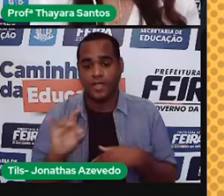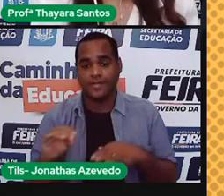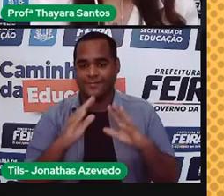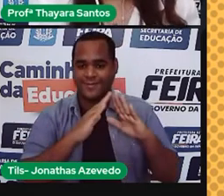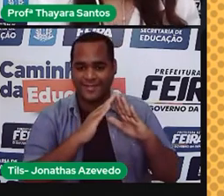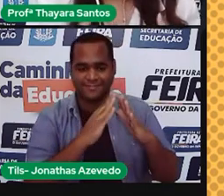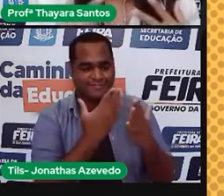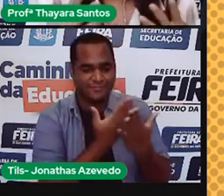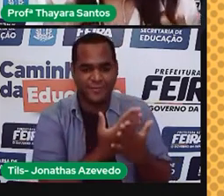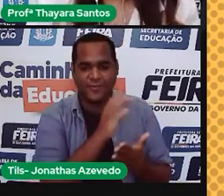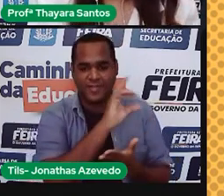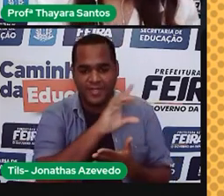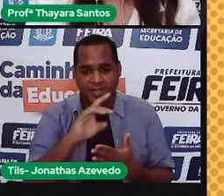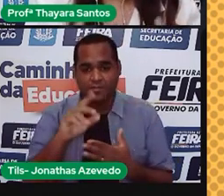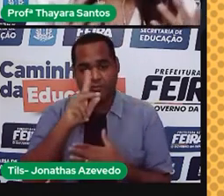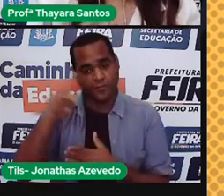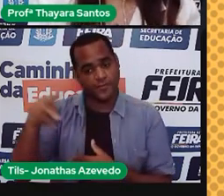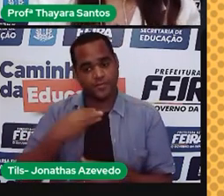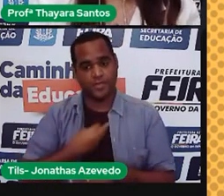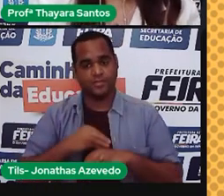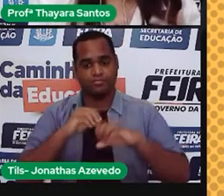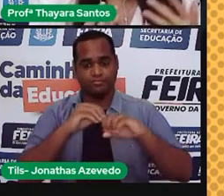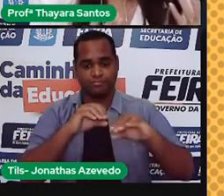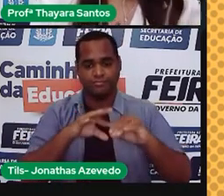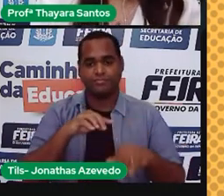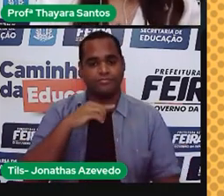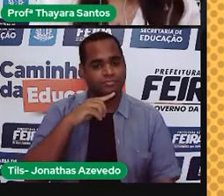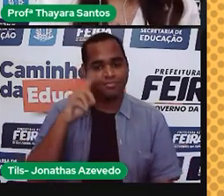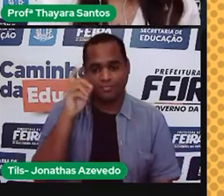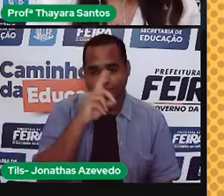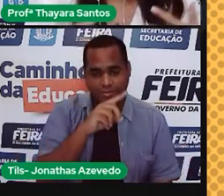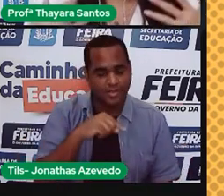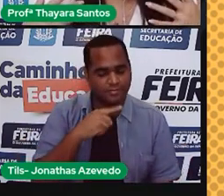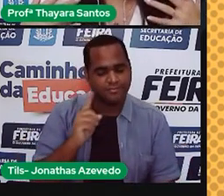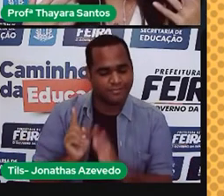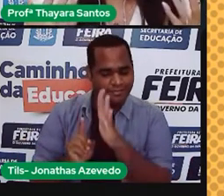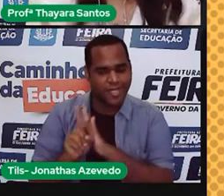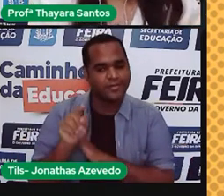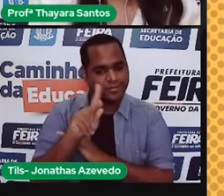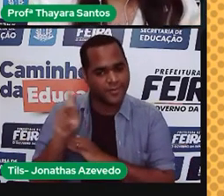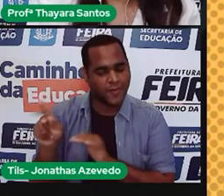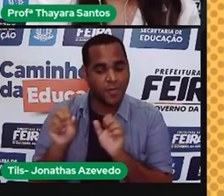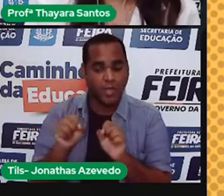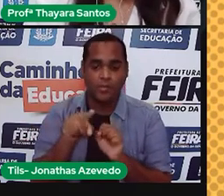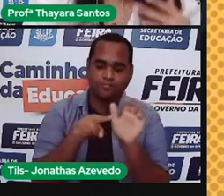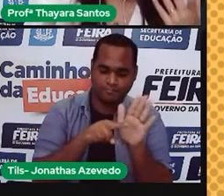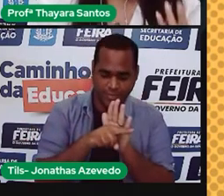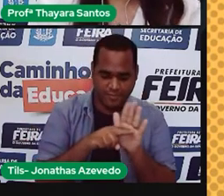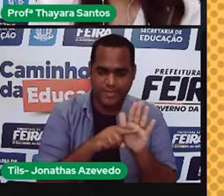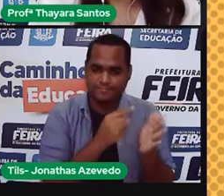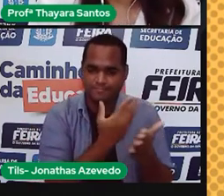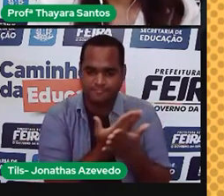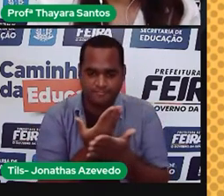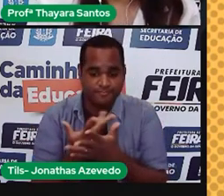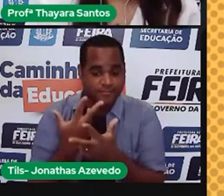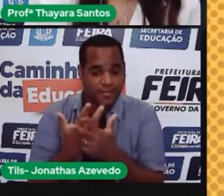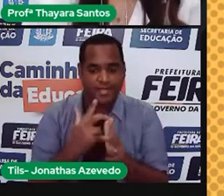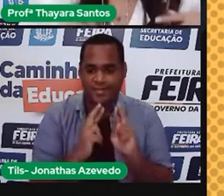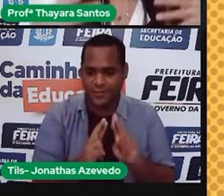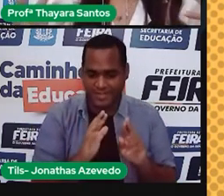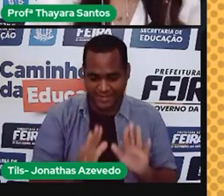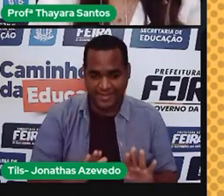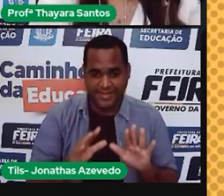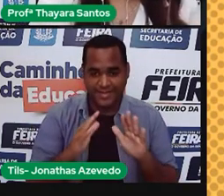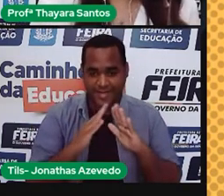professores de vocês, da escola de vocês. Aproveitem esse momento, pesquisem mais sobre o tema, tirem as dúvidas nas aulas, façam as atividades,